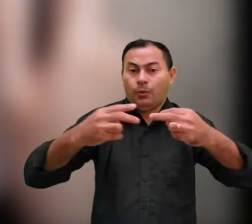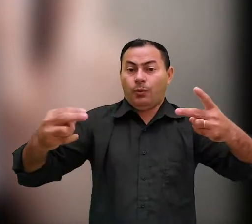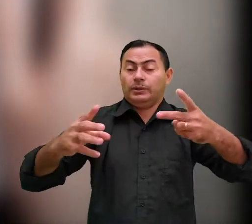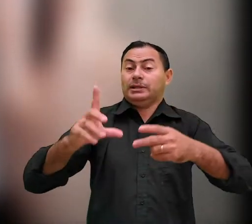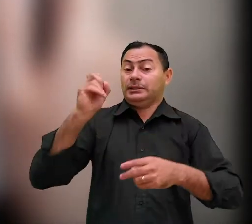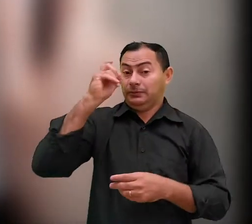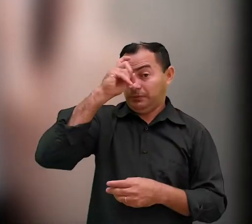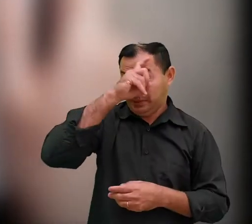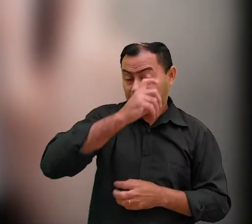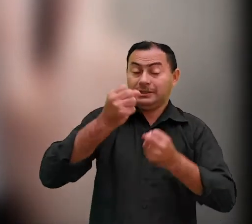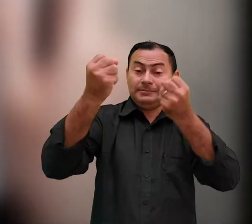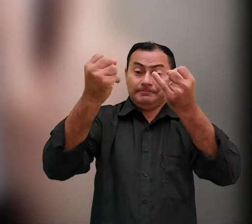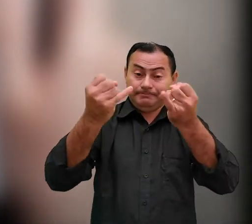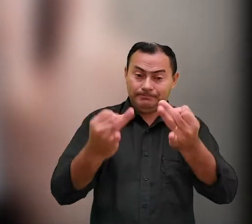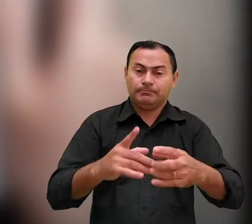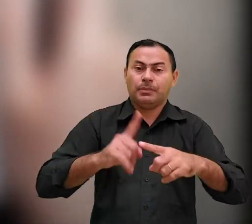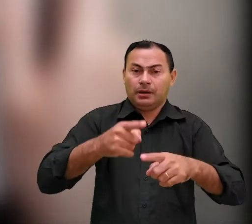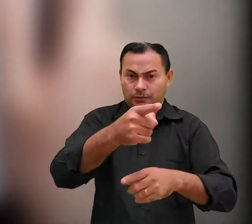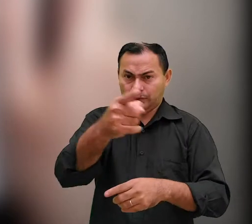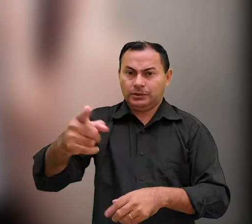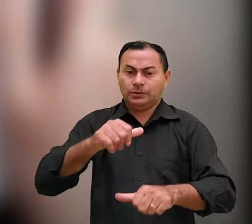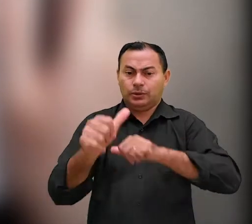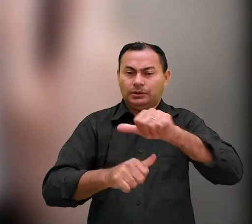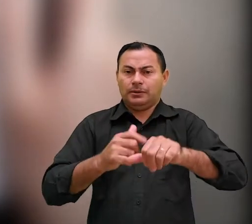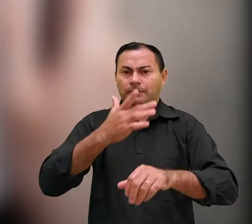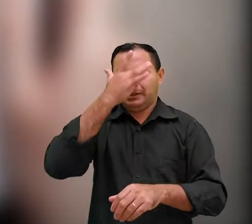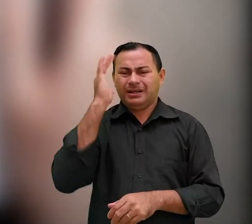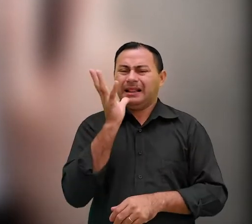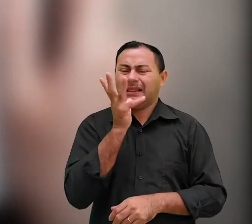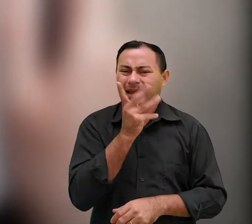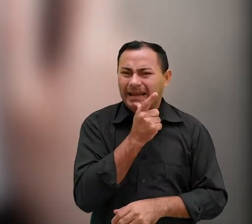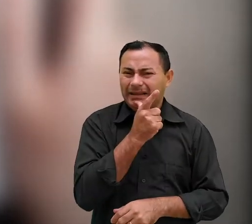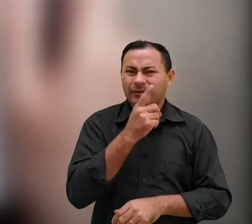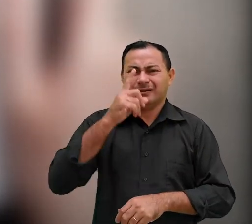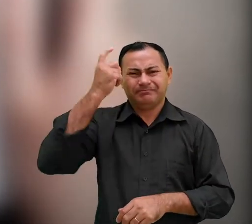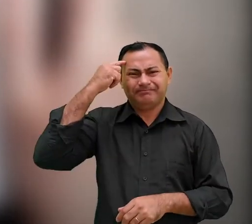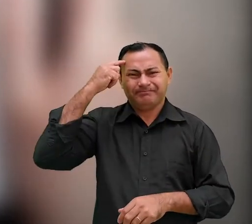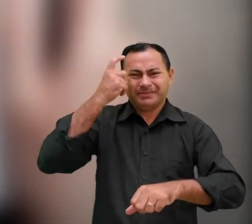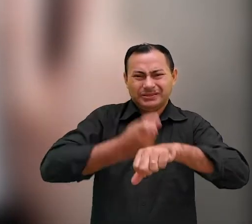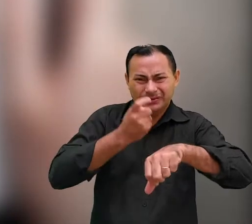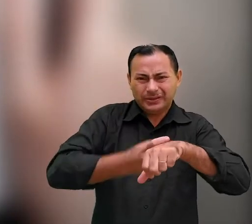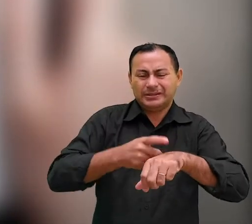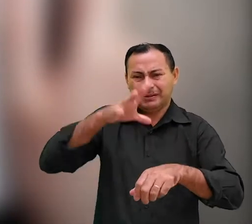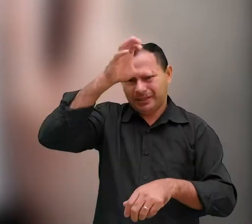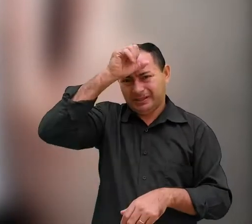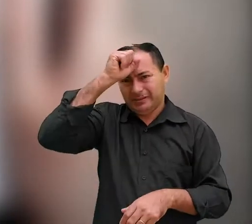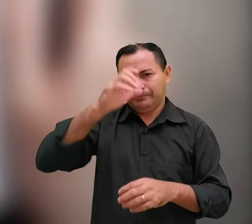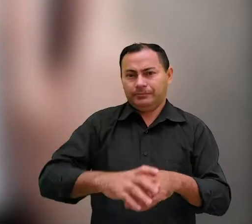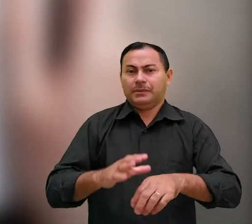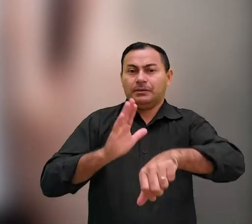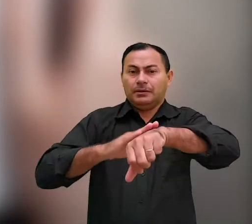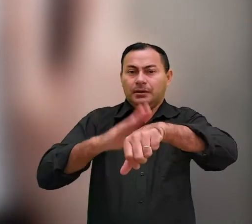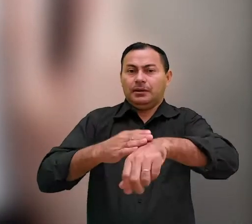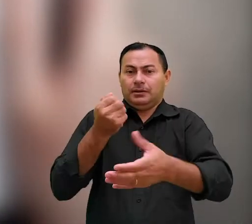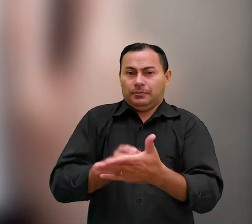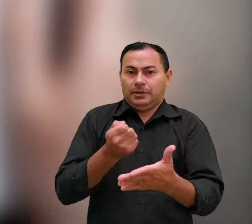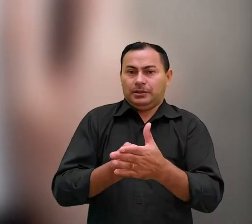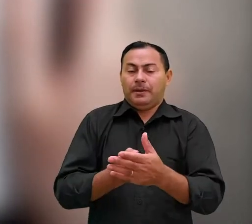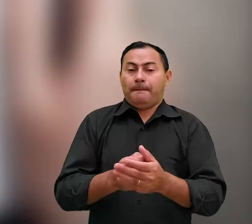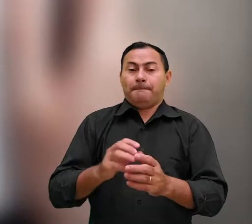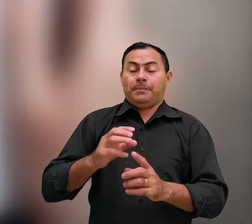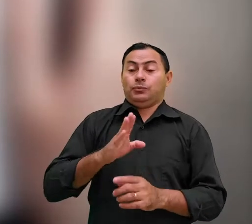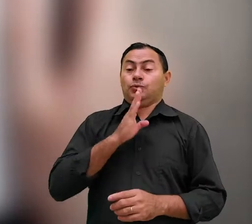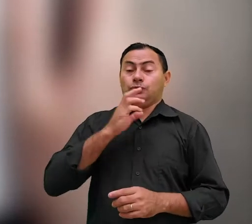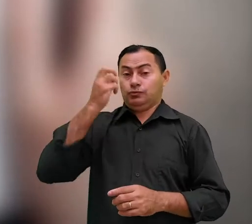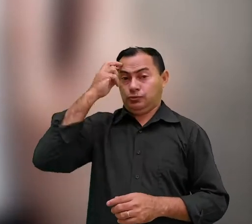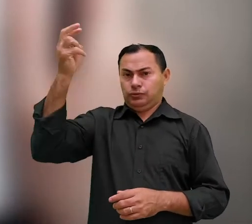coisas difíceis de explicar porque vocês se tornaram lentos para aprender embora a esta altura já devessem